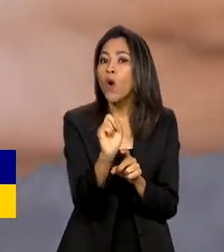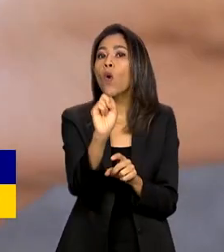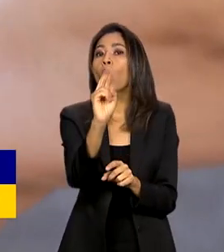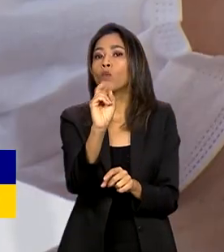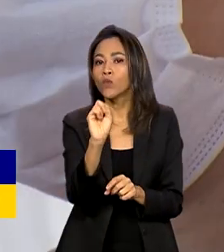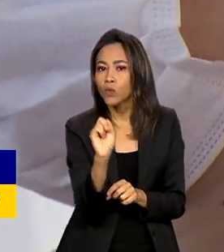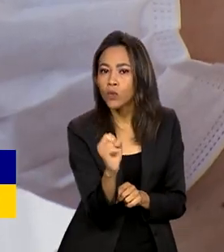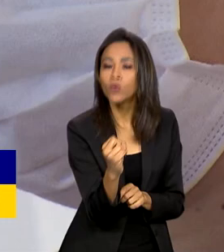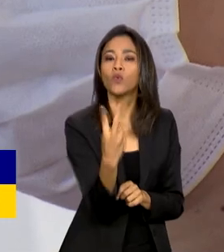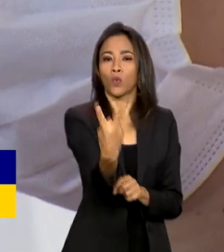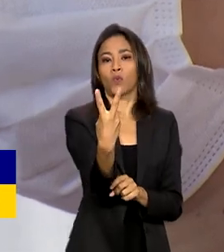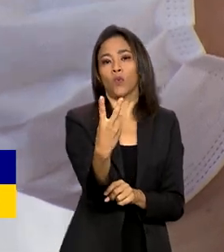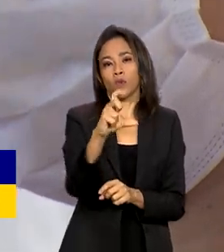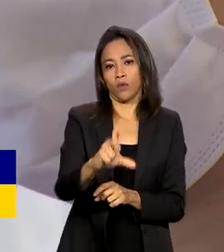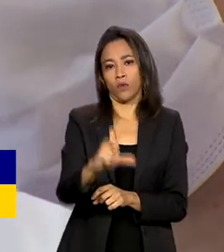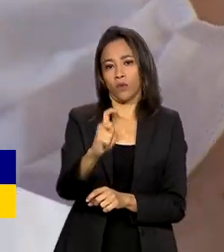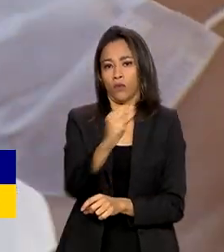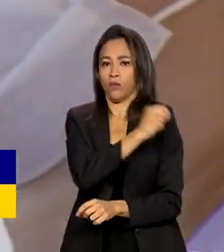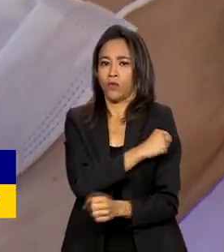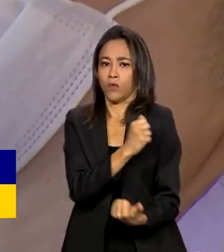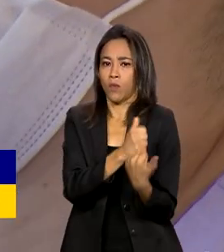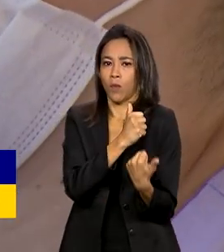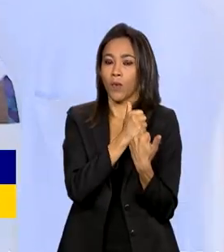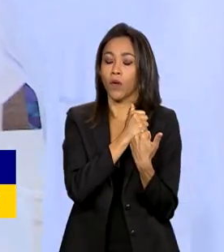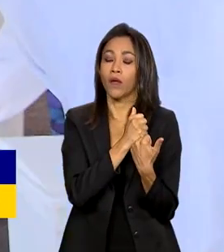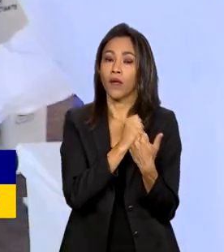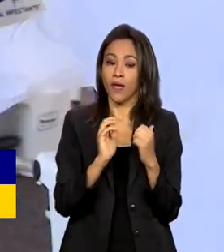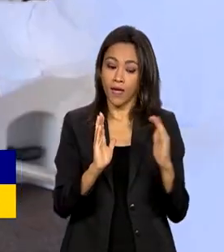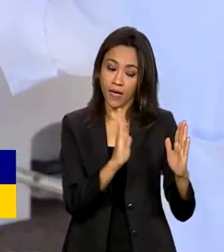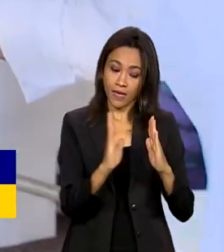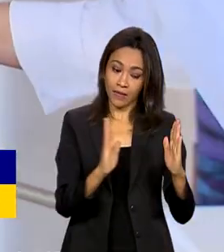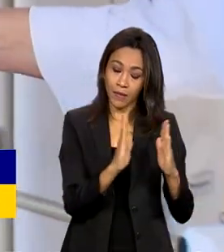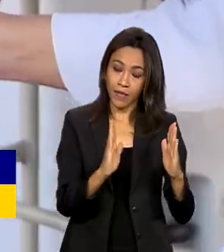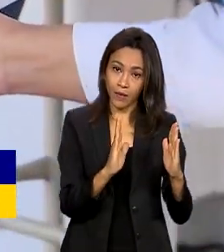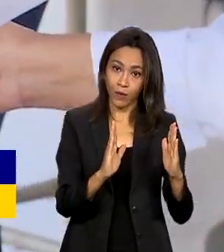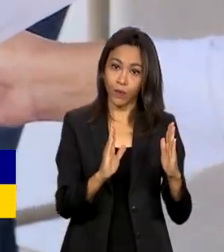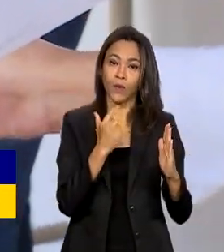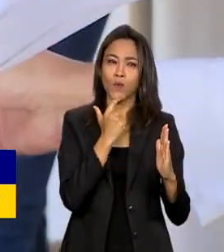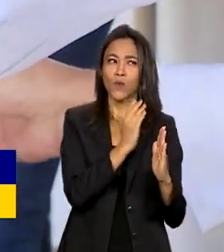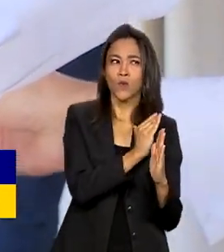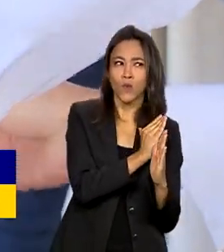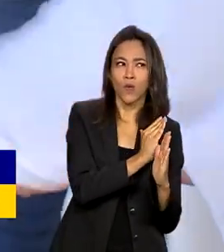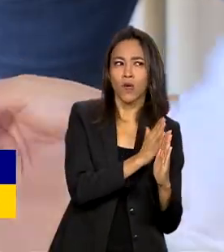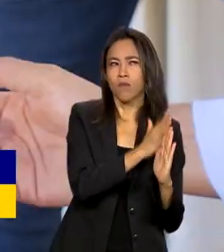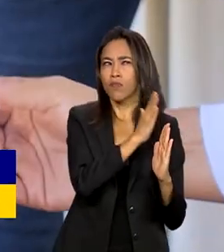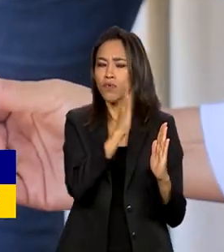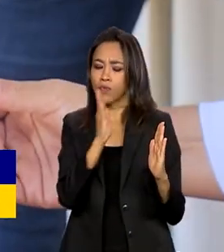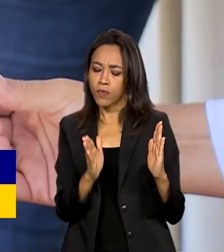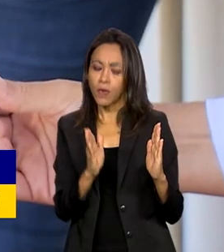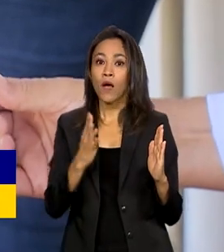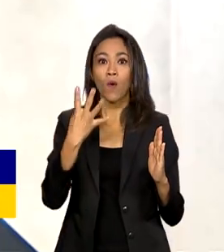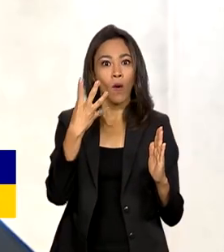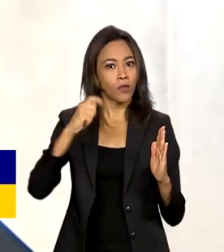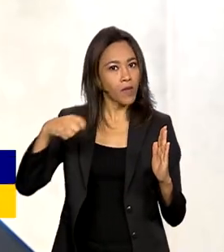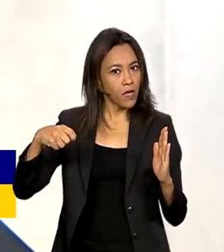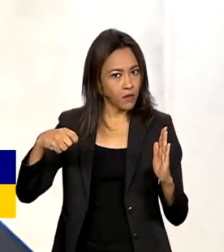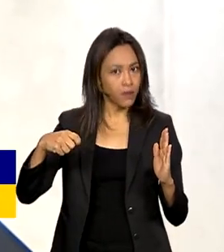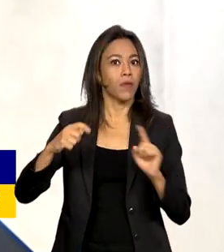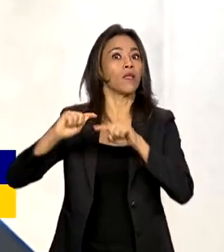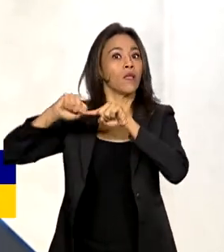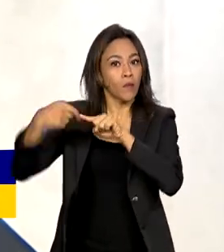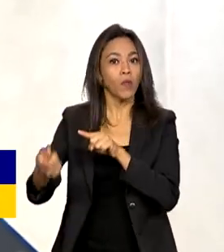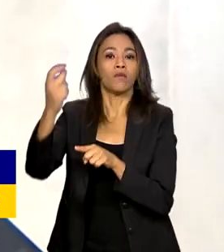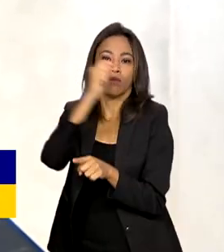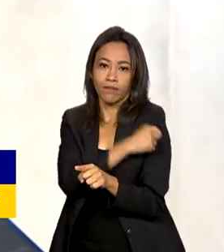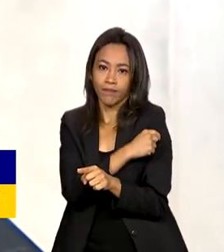duas doses de reforço. O intervalo entre a dose mais recente deve ser de quatro meses. Quando a